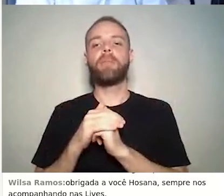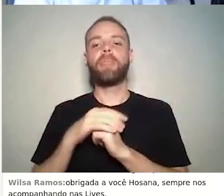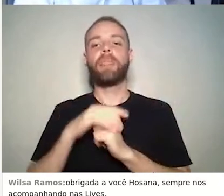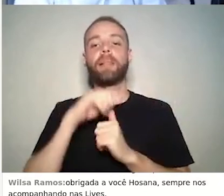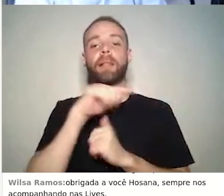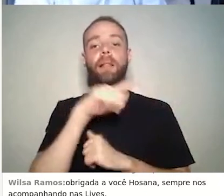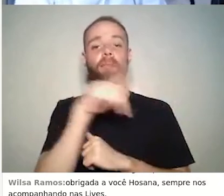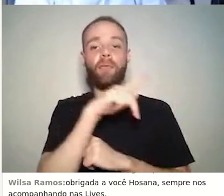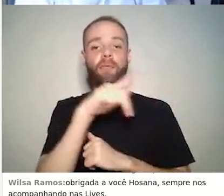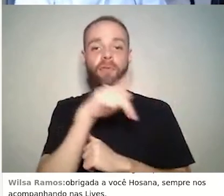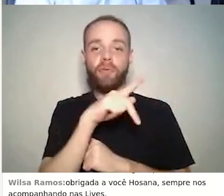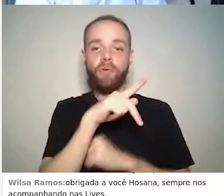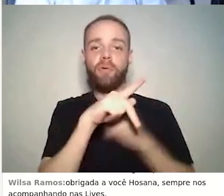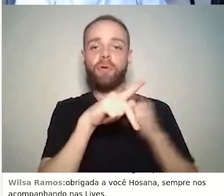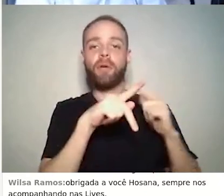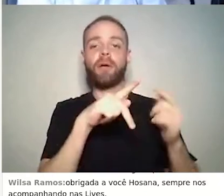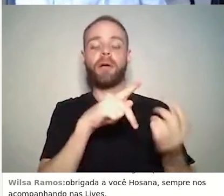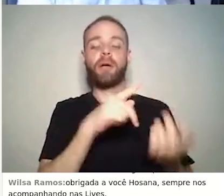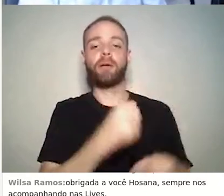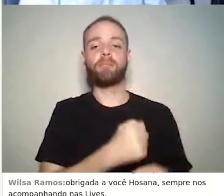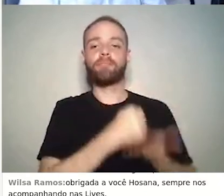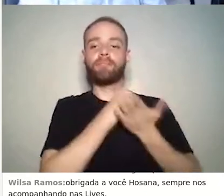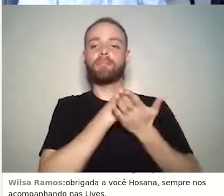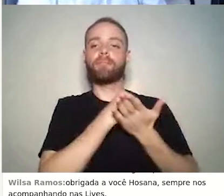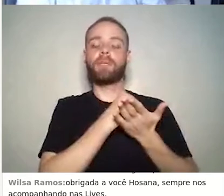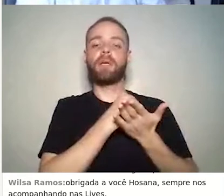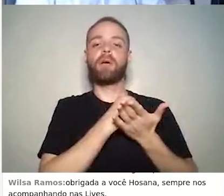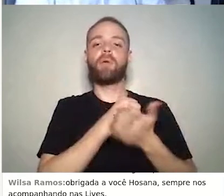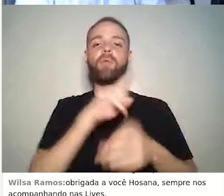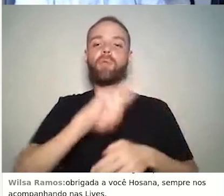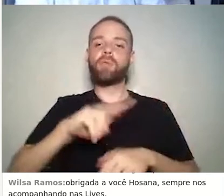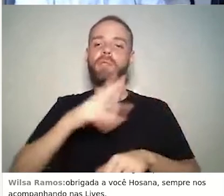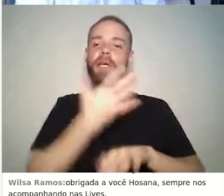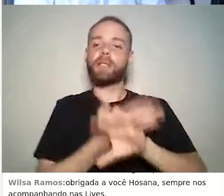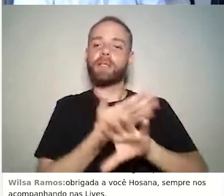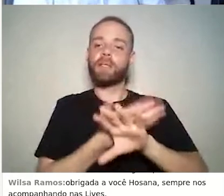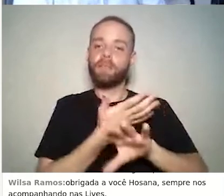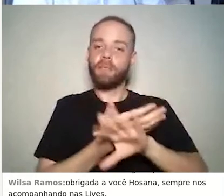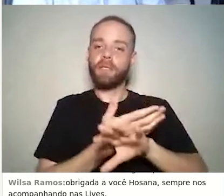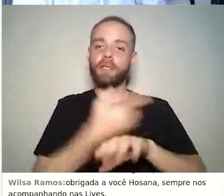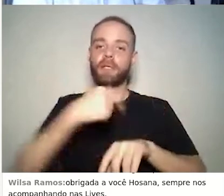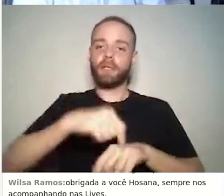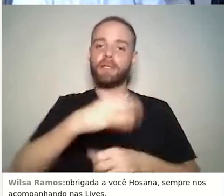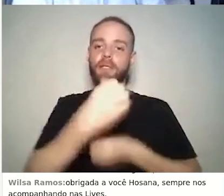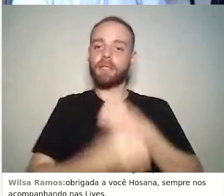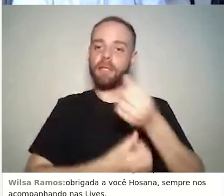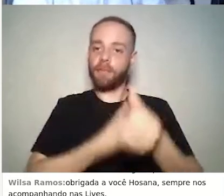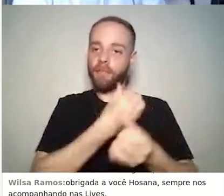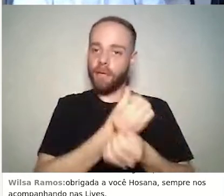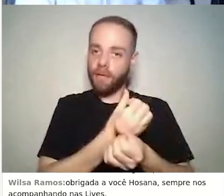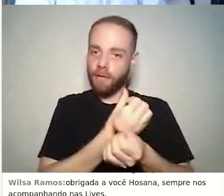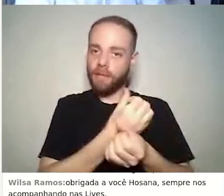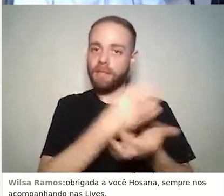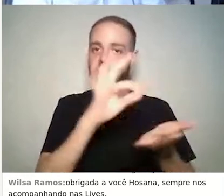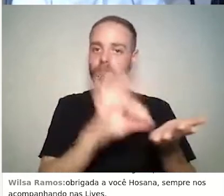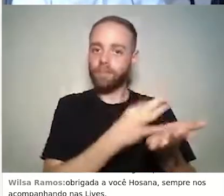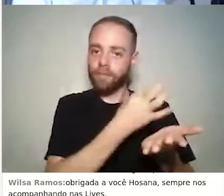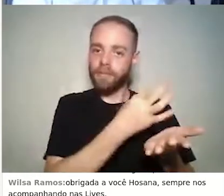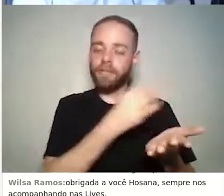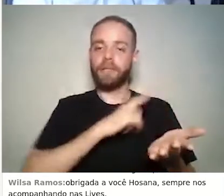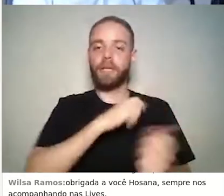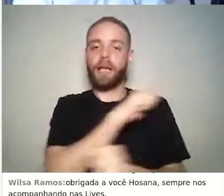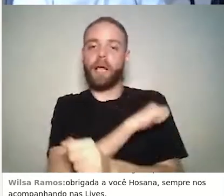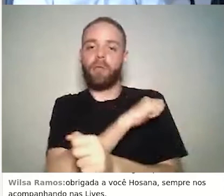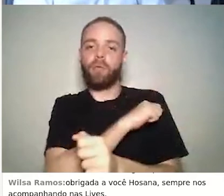permitiu que a gente utilizasse a própria disciplina que ela está organizando para esse semestre, Então, já tem alunos interagindo e a gente vai utilizar